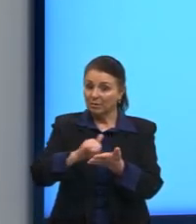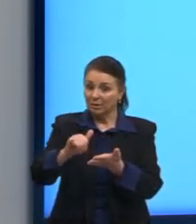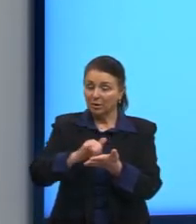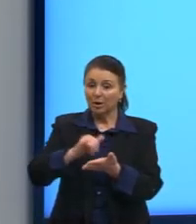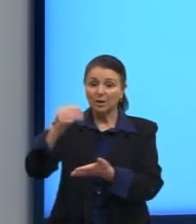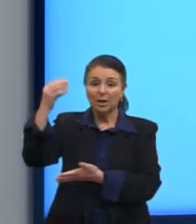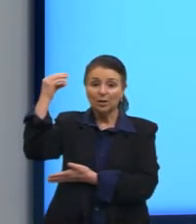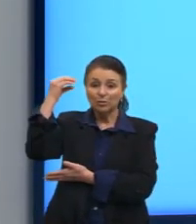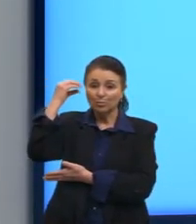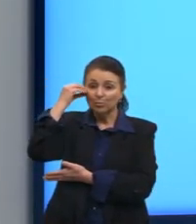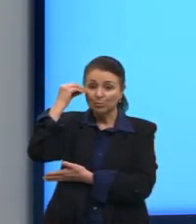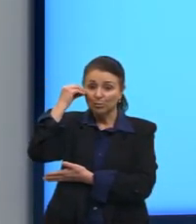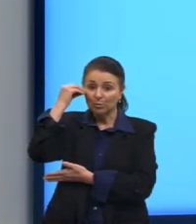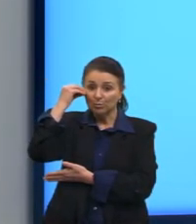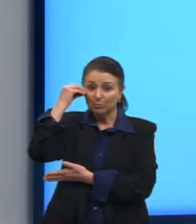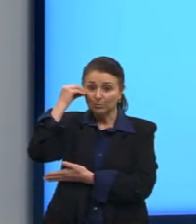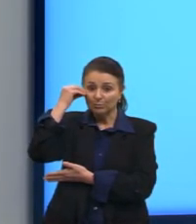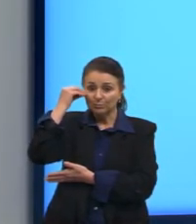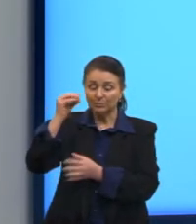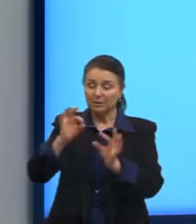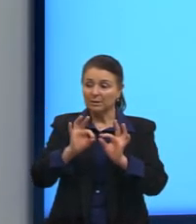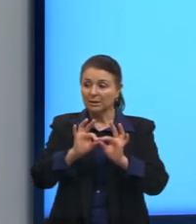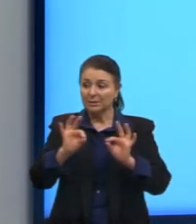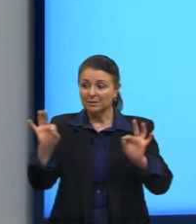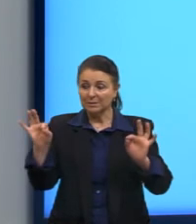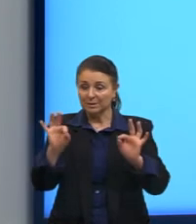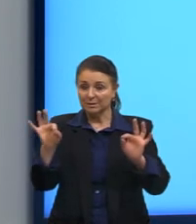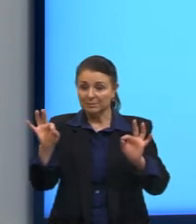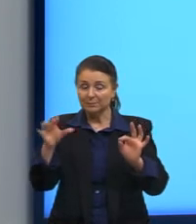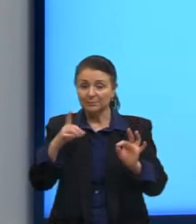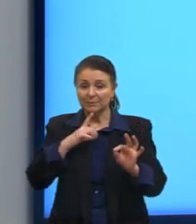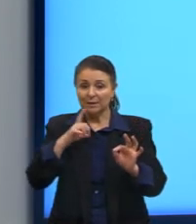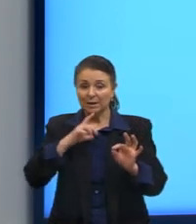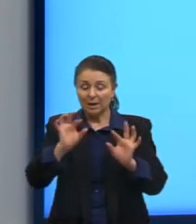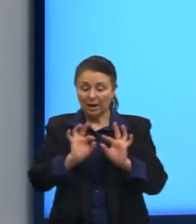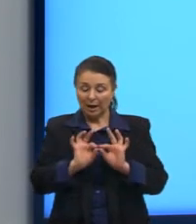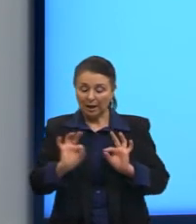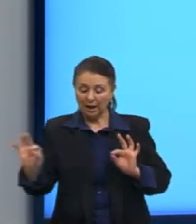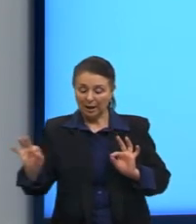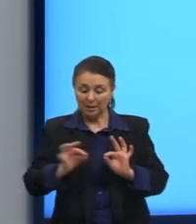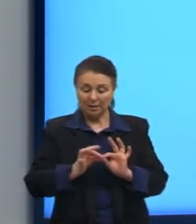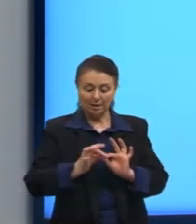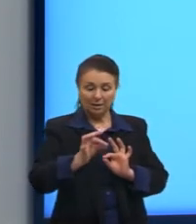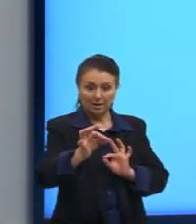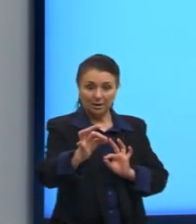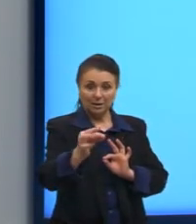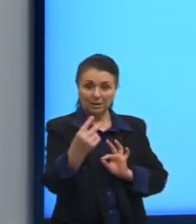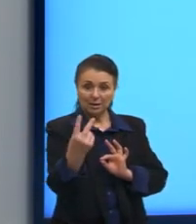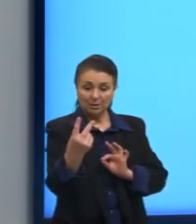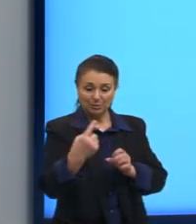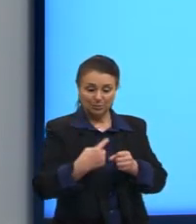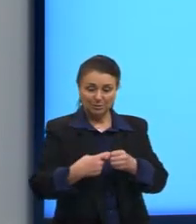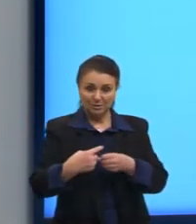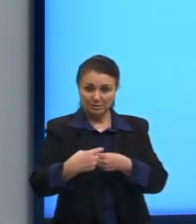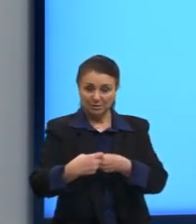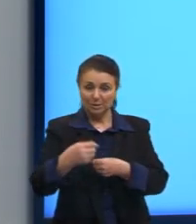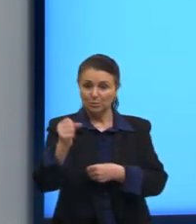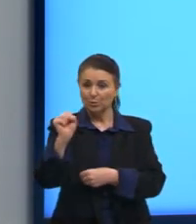Aí, nós temos aqui a distância em linha reta entre as duas cidades daria 8